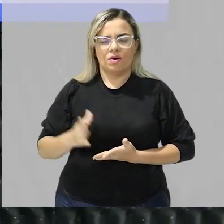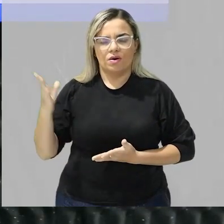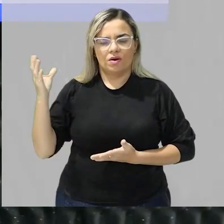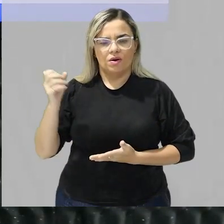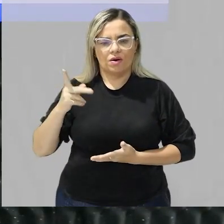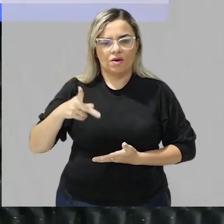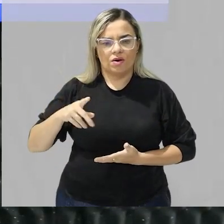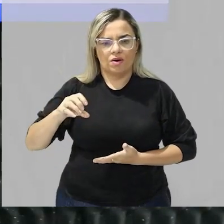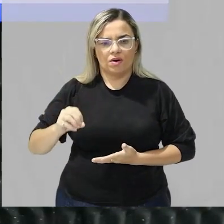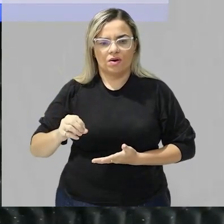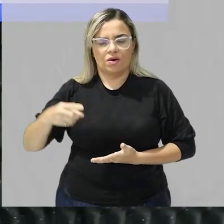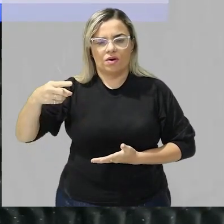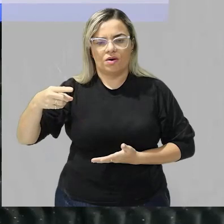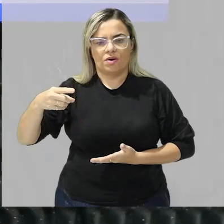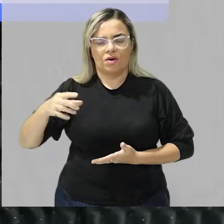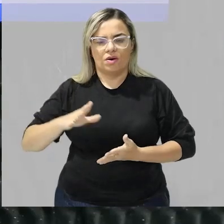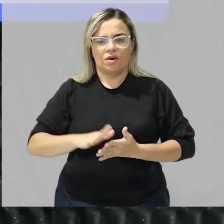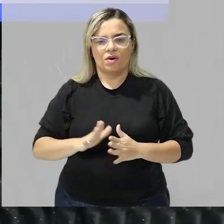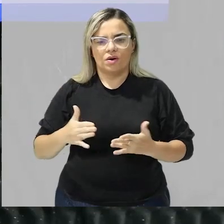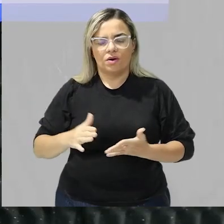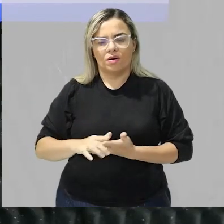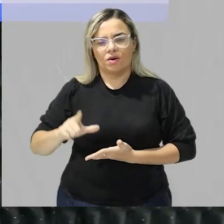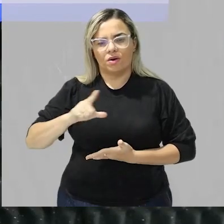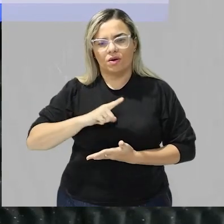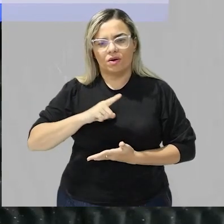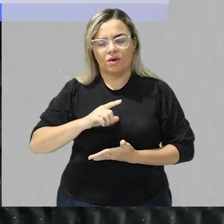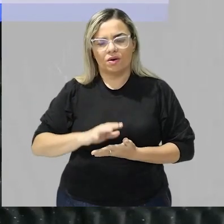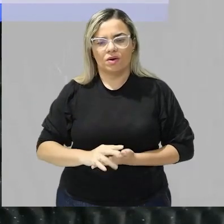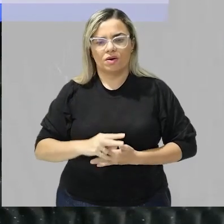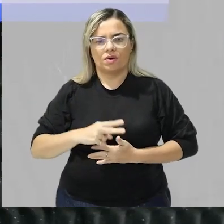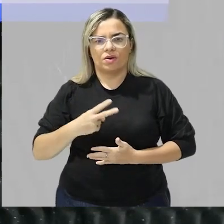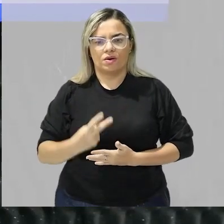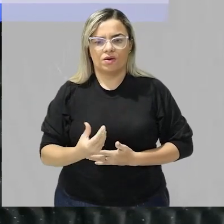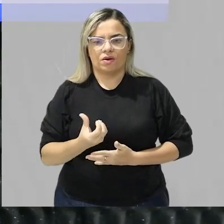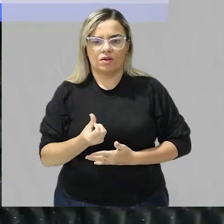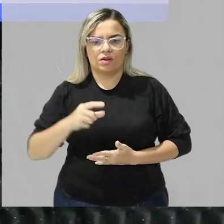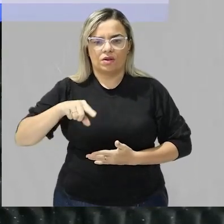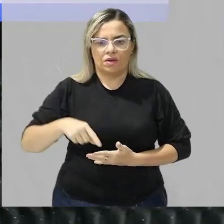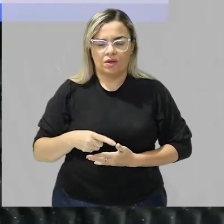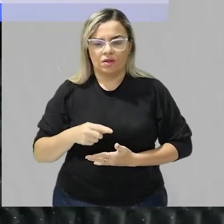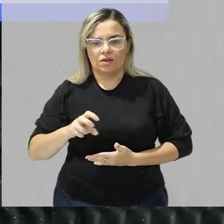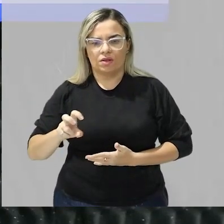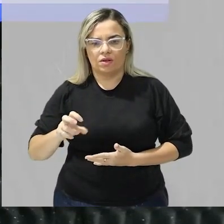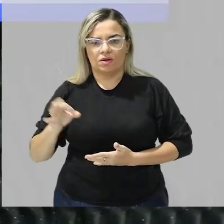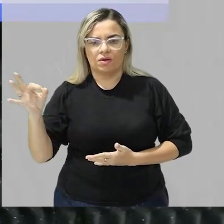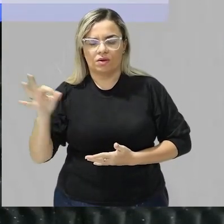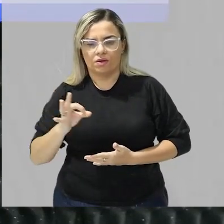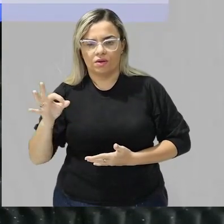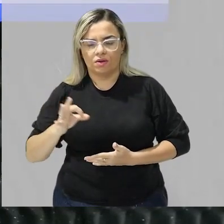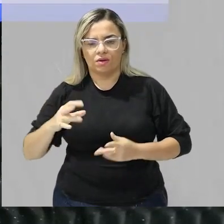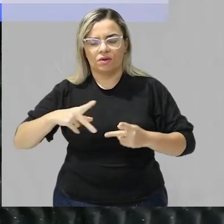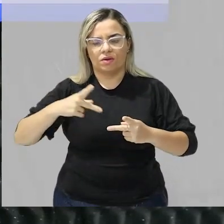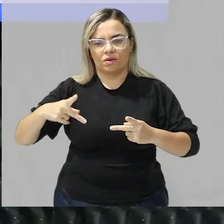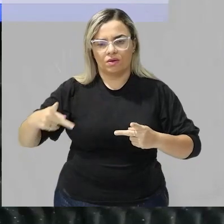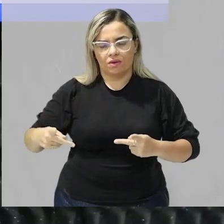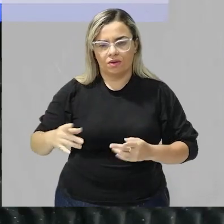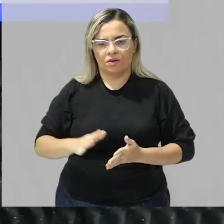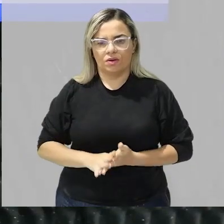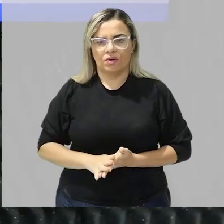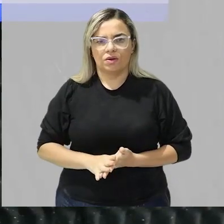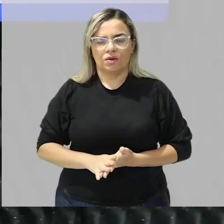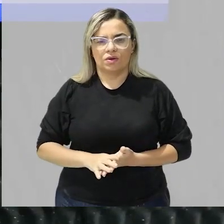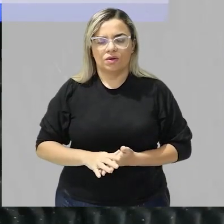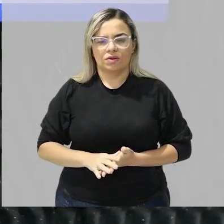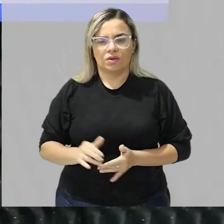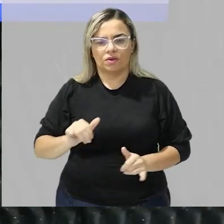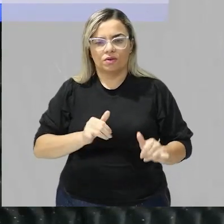o leite em pó o leite em pó ele tem aqui 26,5% de proteína na sua composição química